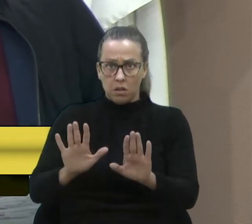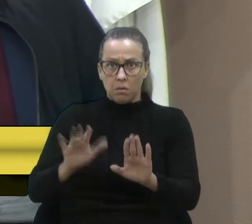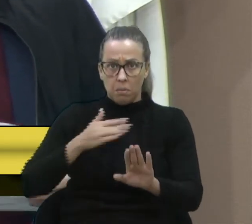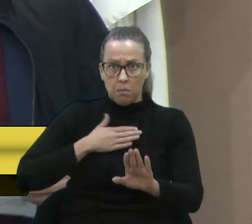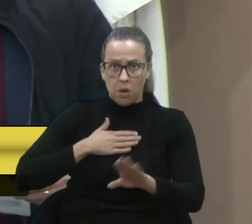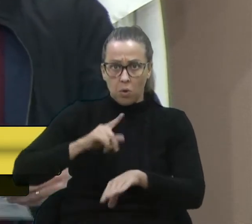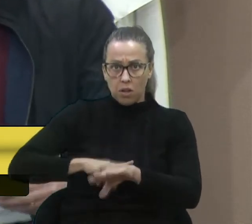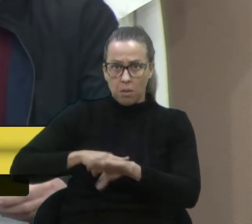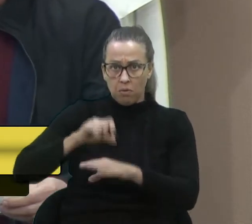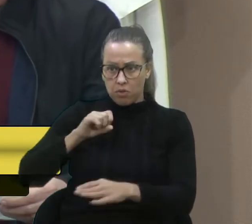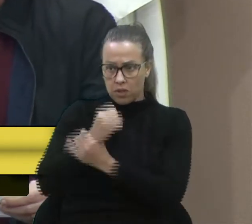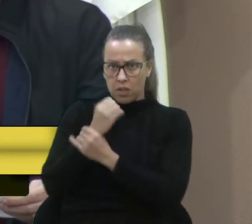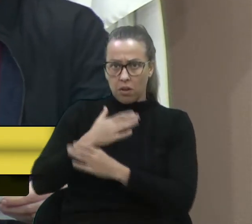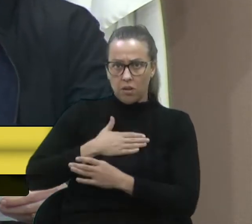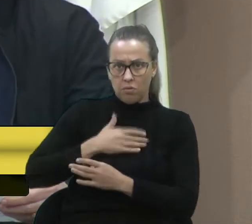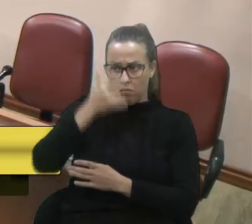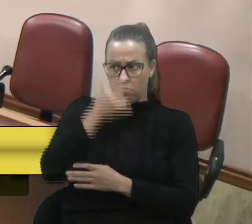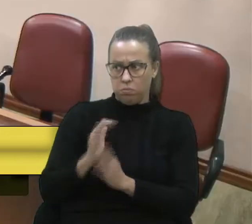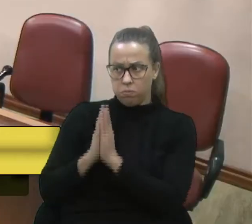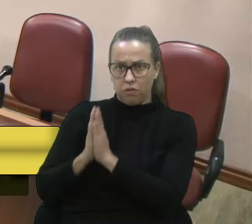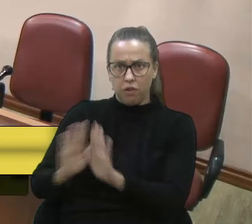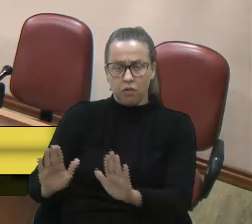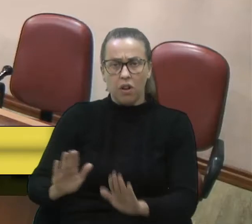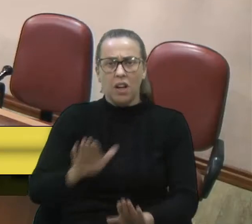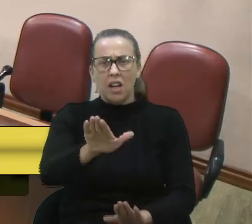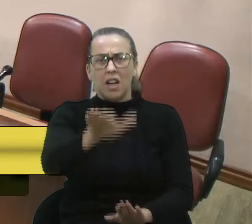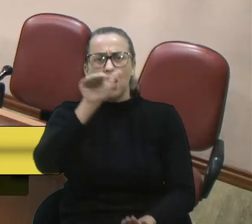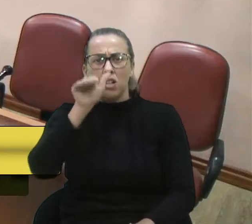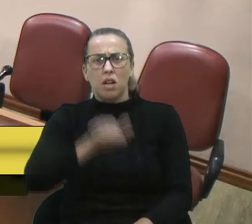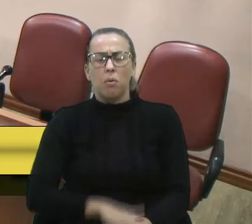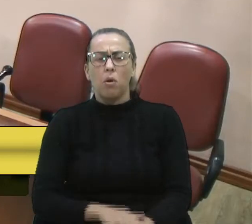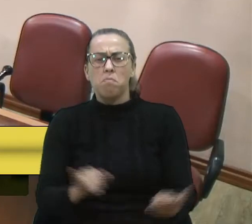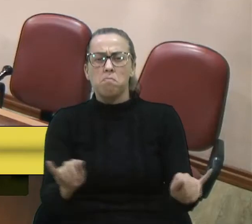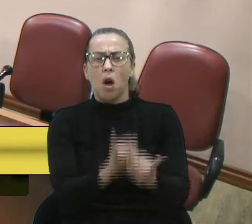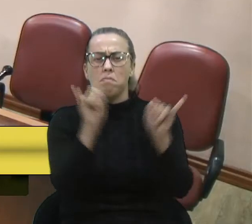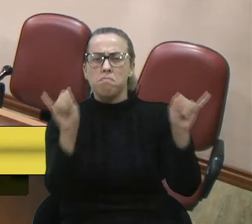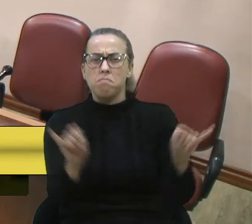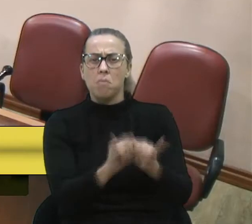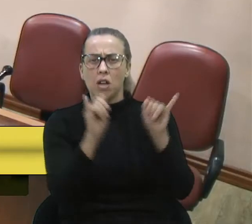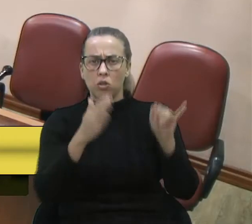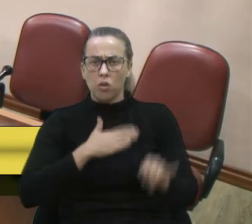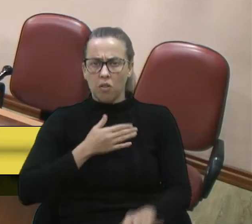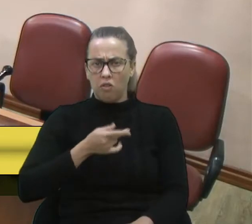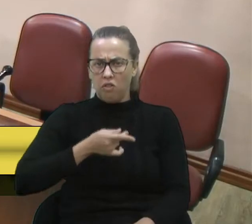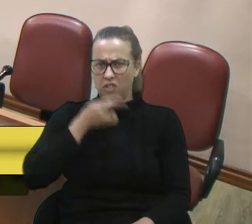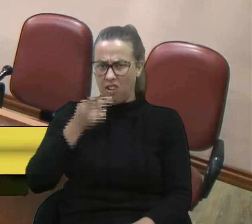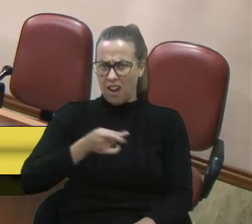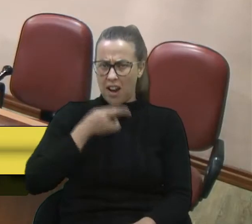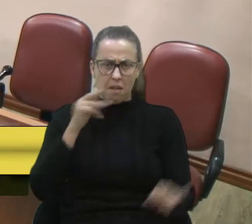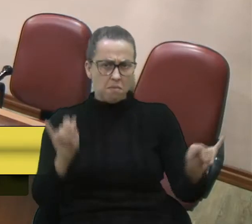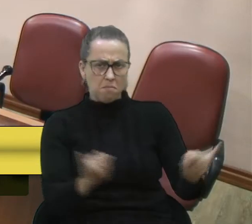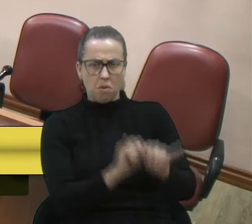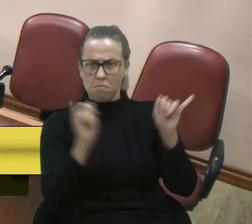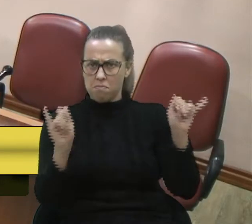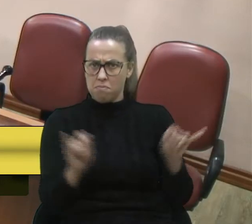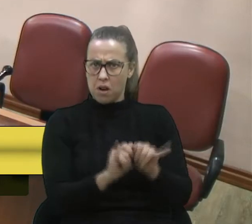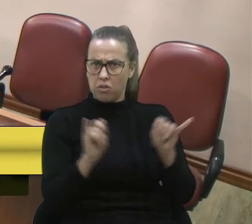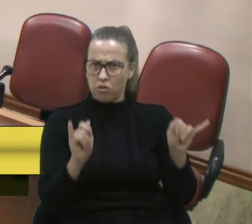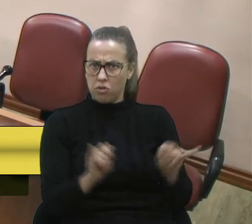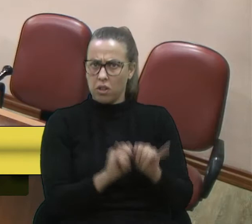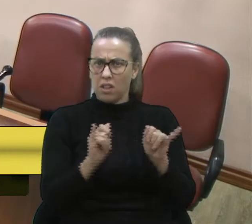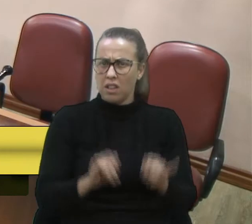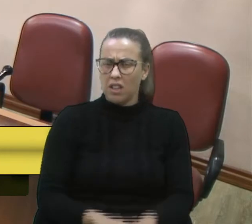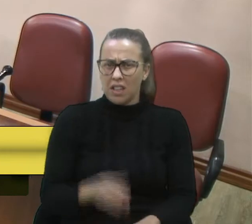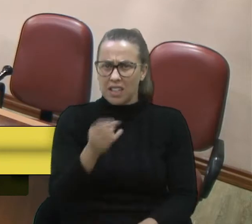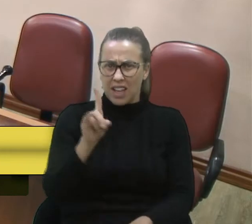fosse assegurado, por favor. A senhora chamou de mesquinho o que eu falei. Mesquinho. Será que